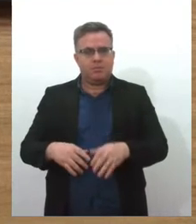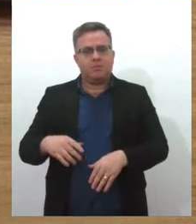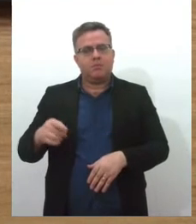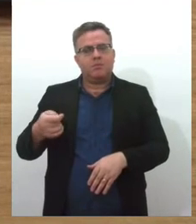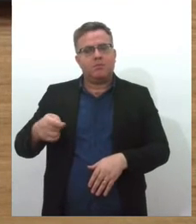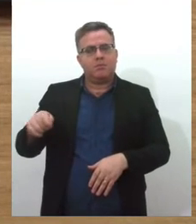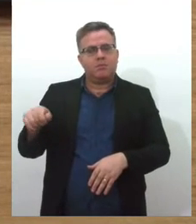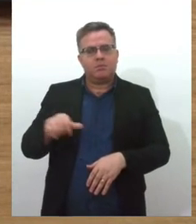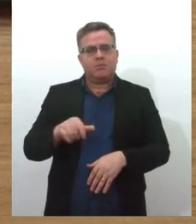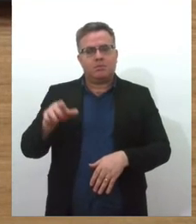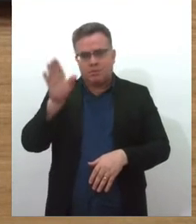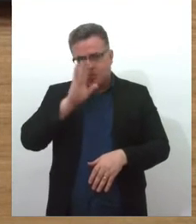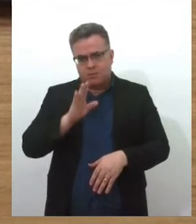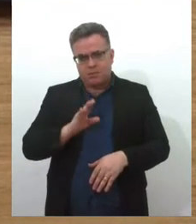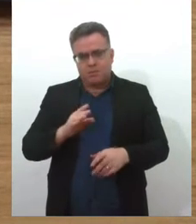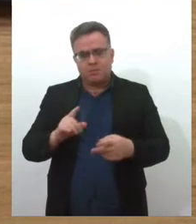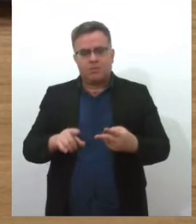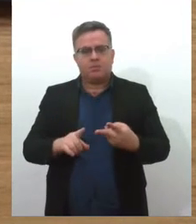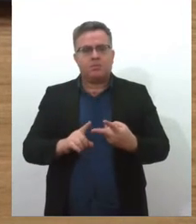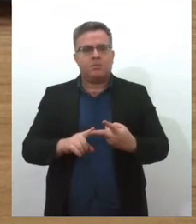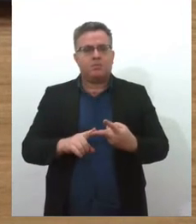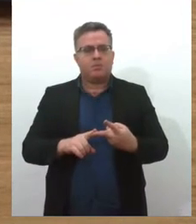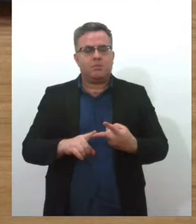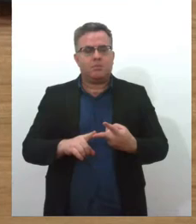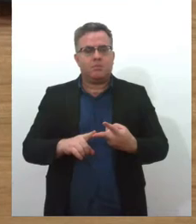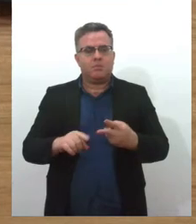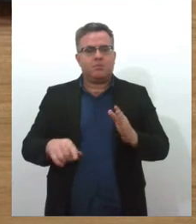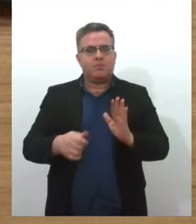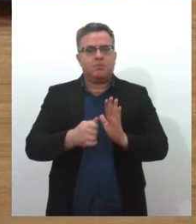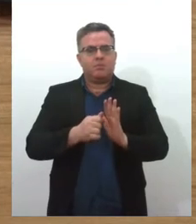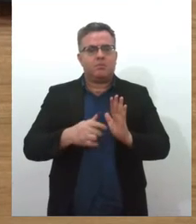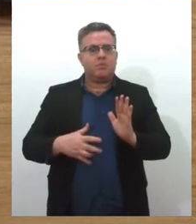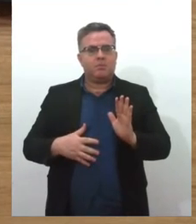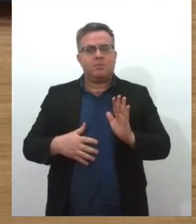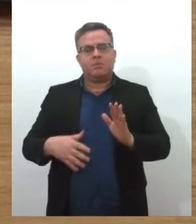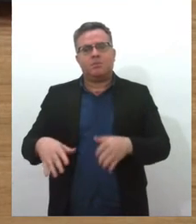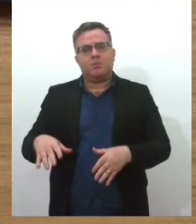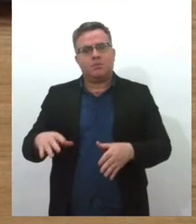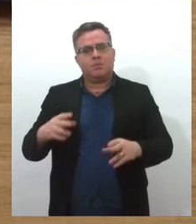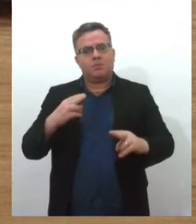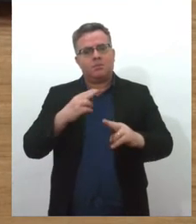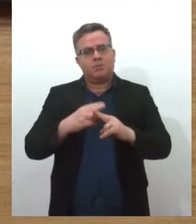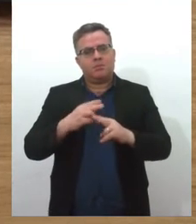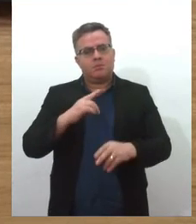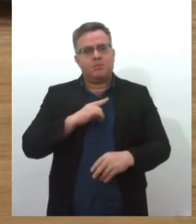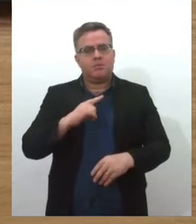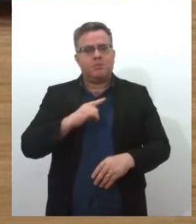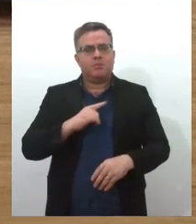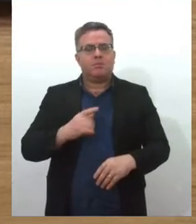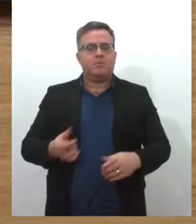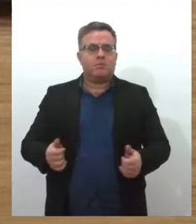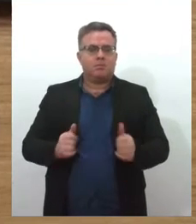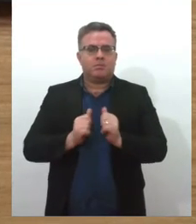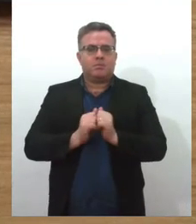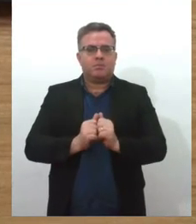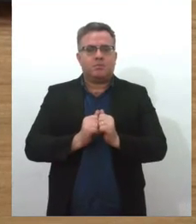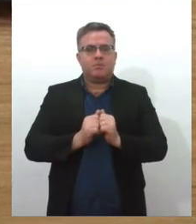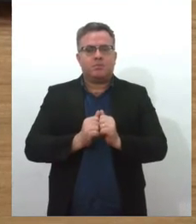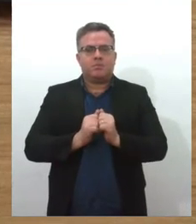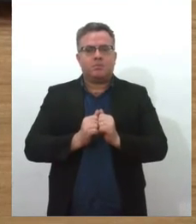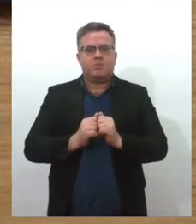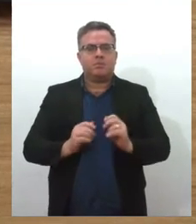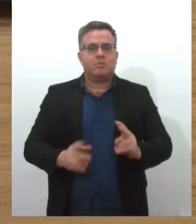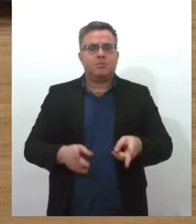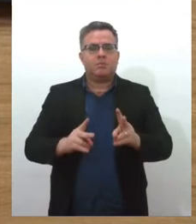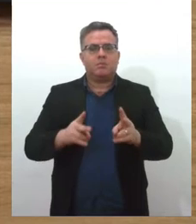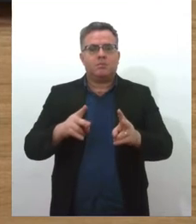desenvolvido para o programa social, e no aplicativo Caixa Tem, usado para acompanhar as contas digitais